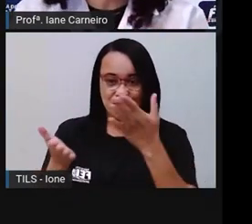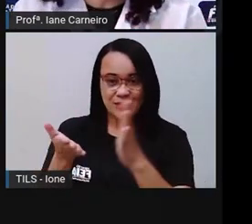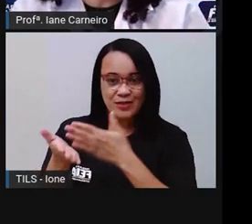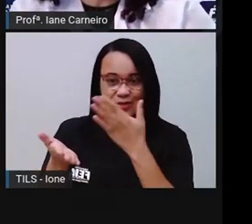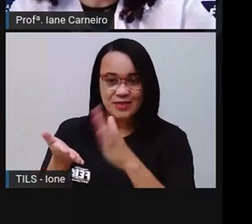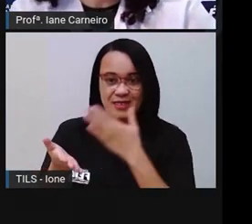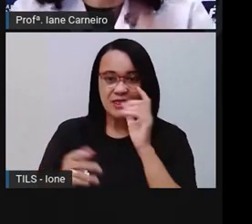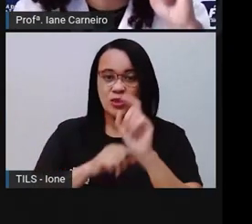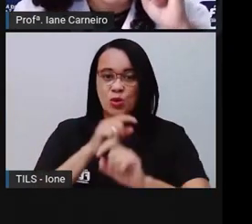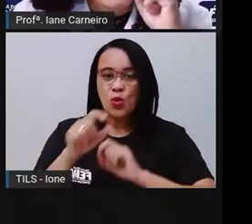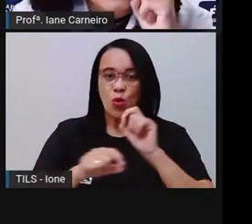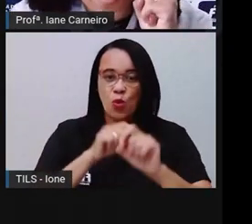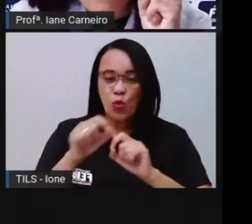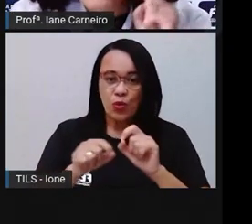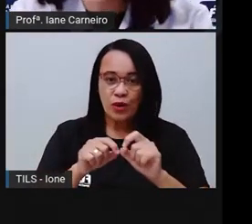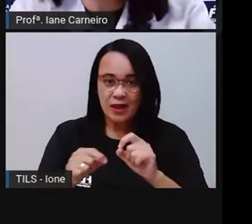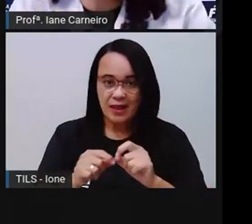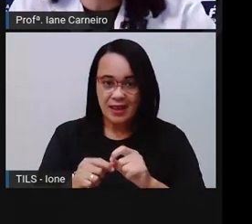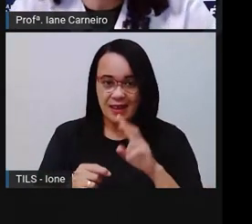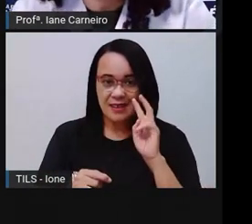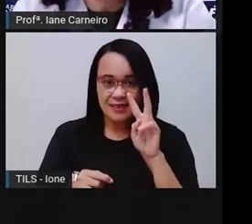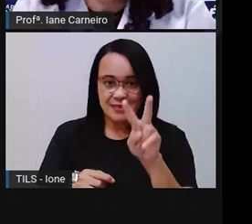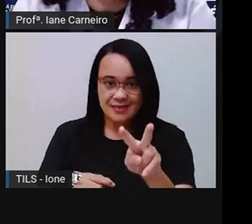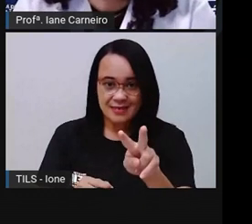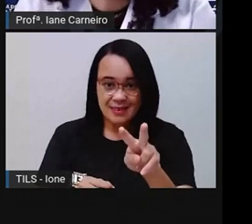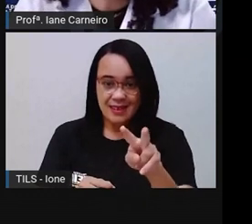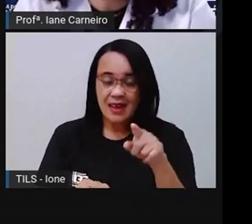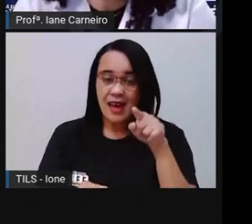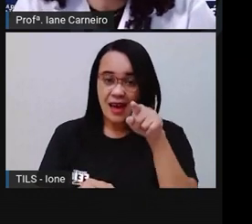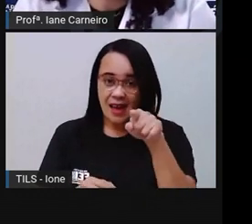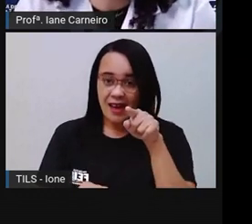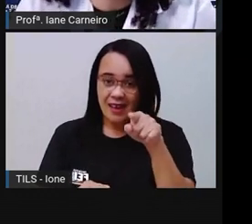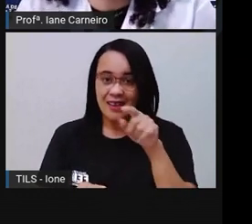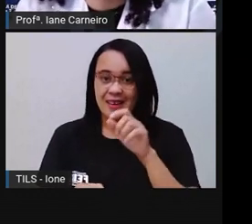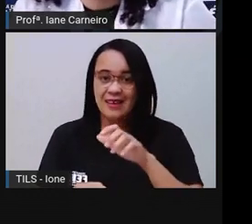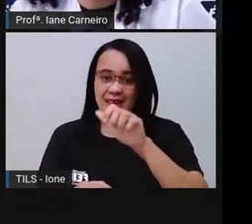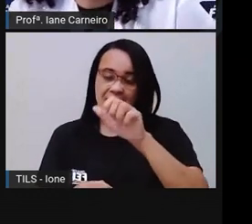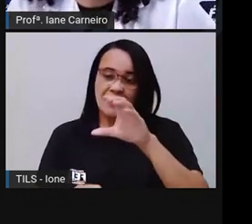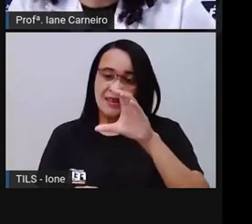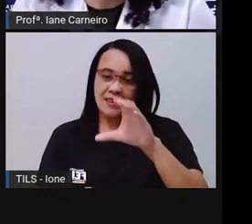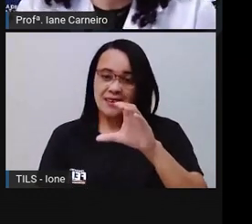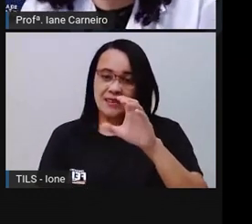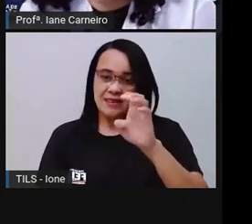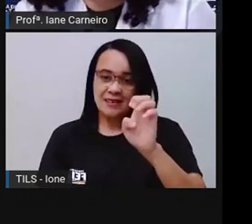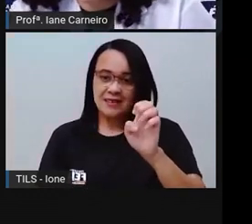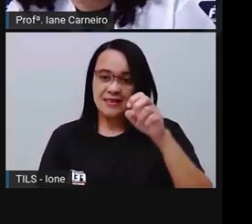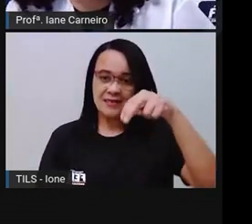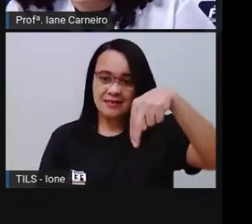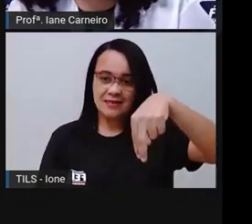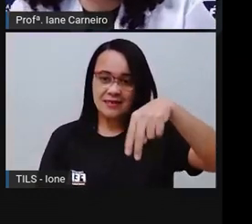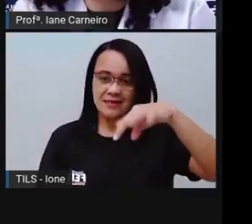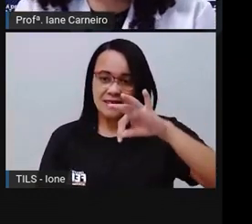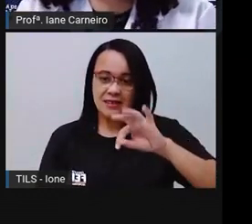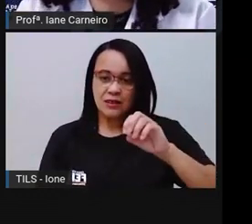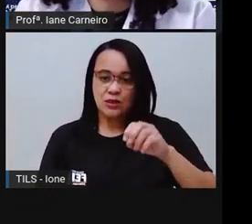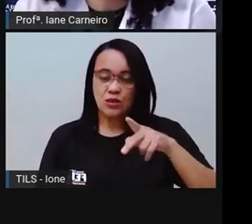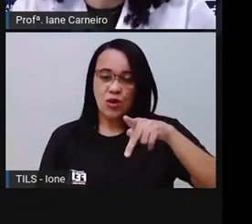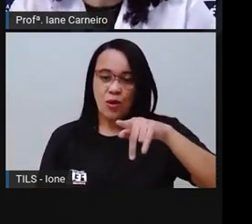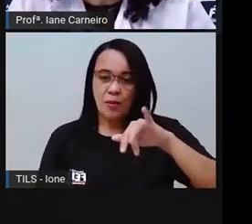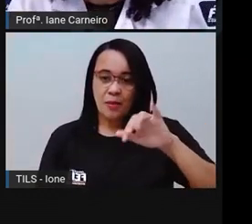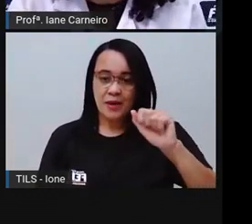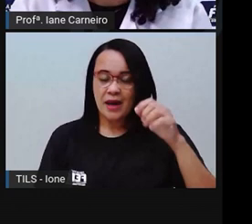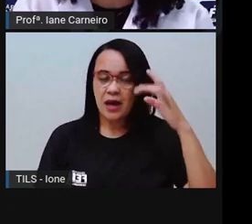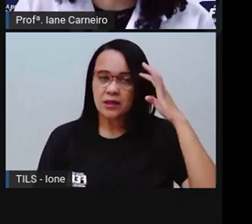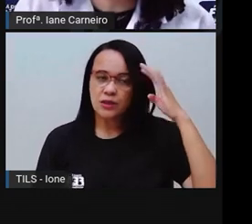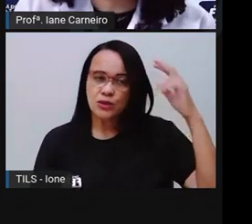Simpopeia que sonhava, olha que legal, de Hebert de Souza, o Betinho, né? E ilustrações de